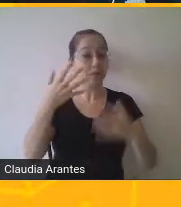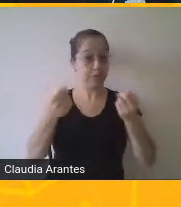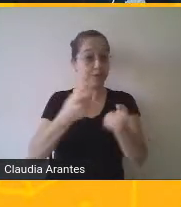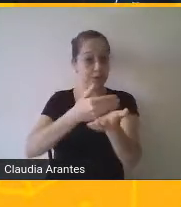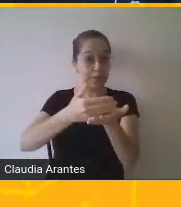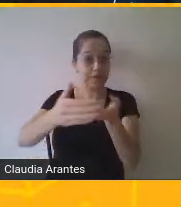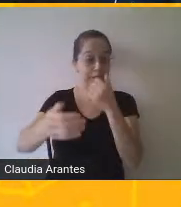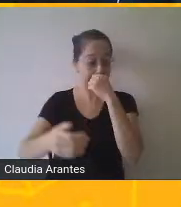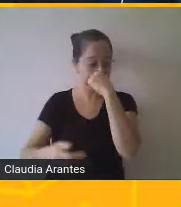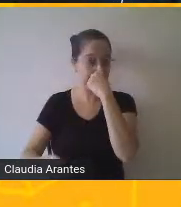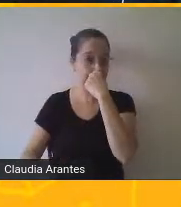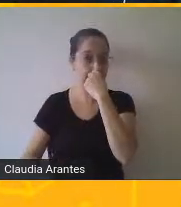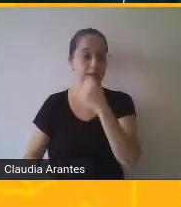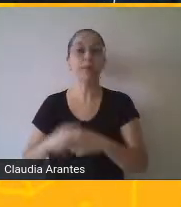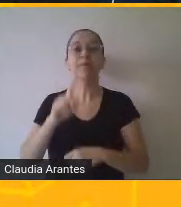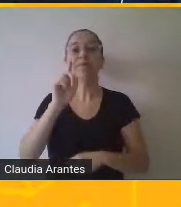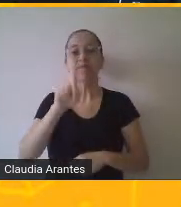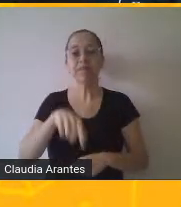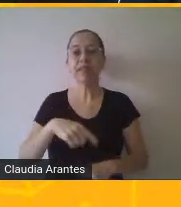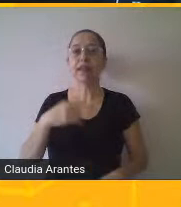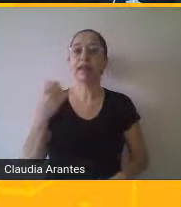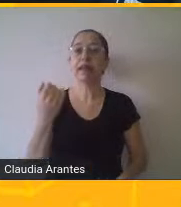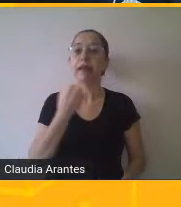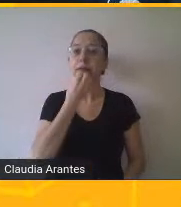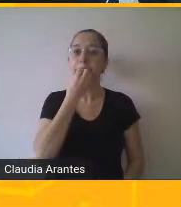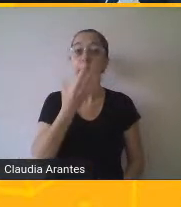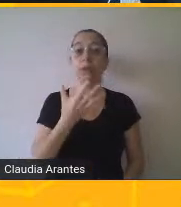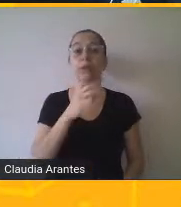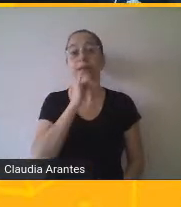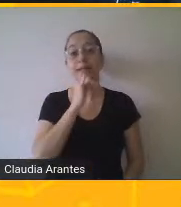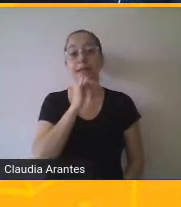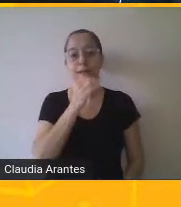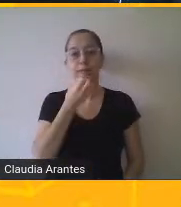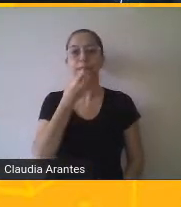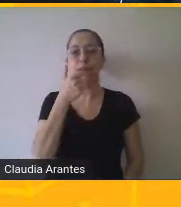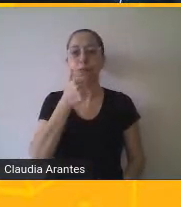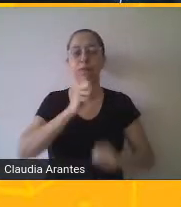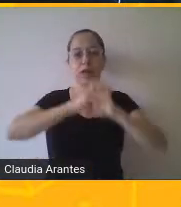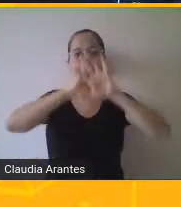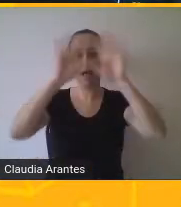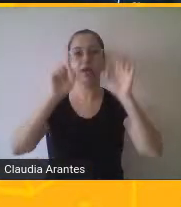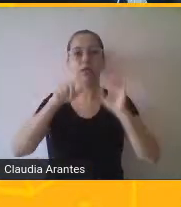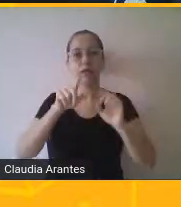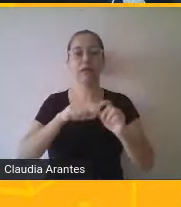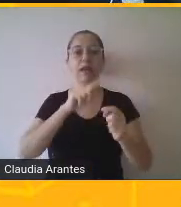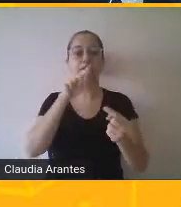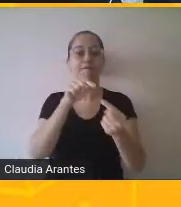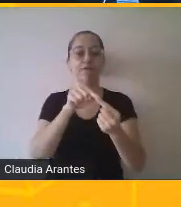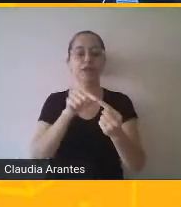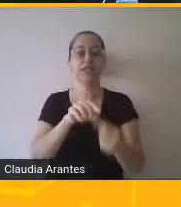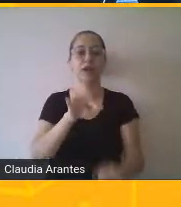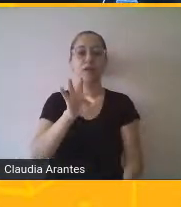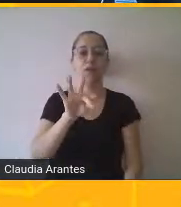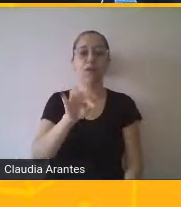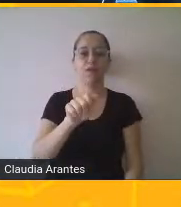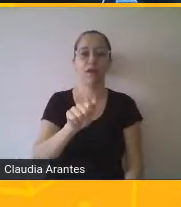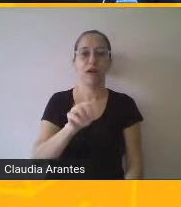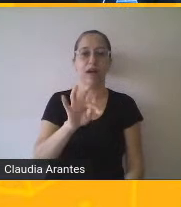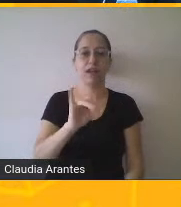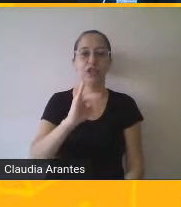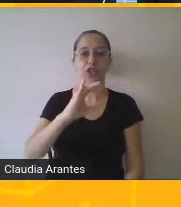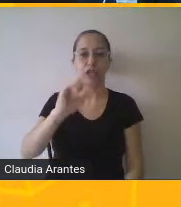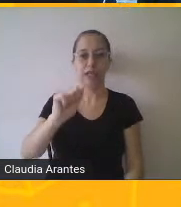Então, isso é um grande, um bom exemplo, muito claro do que é a função fática, viu? Então, como